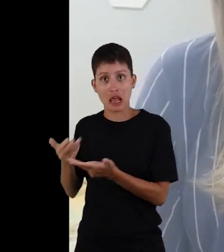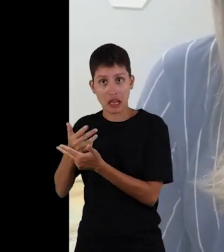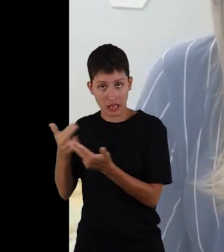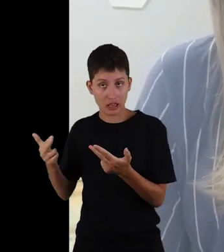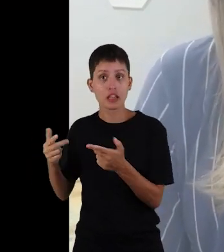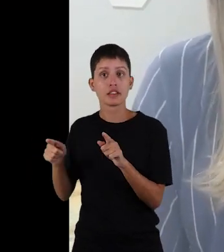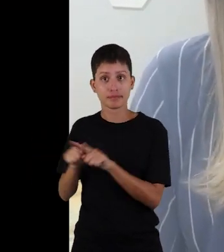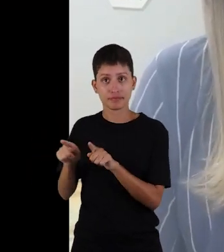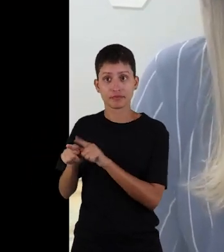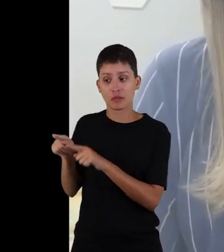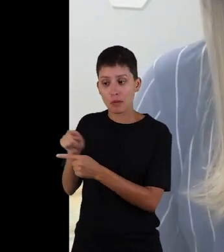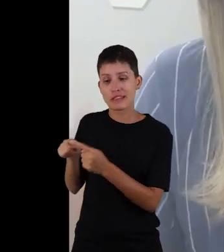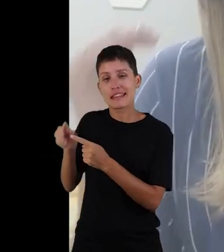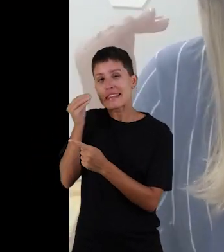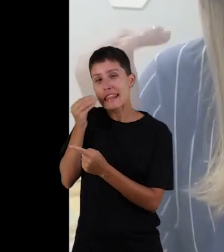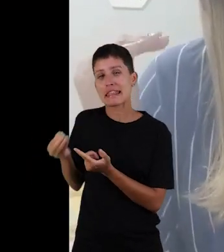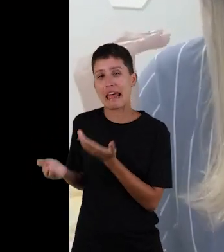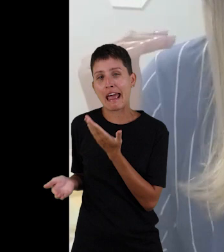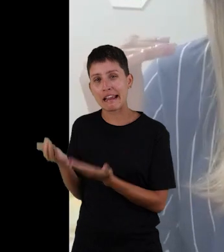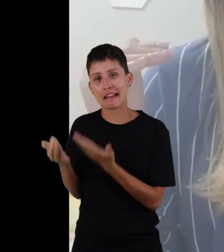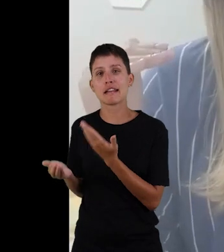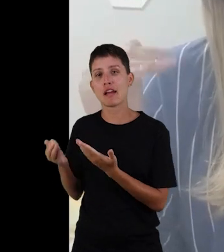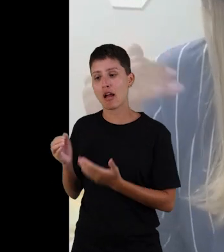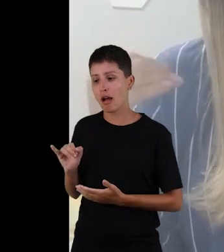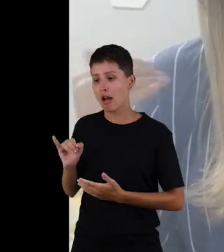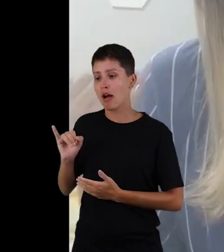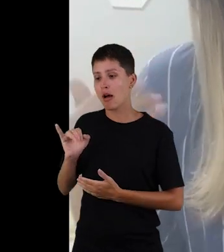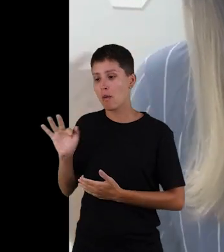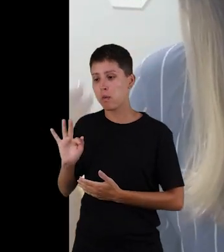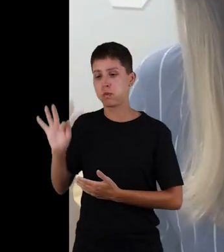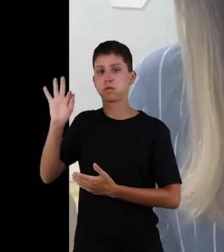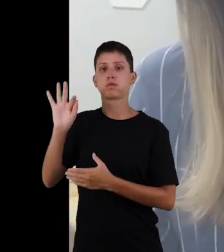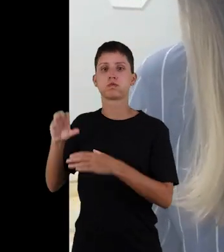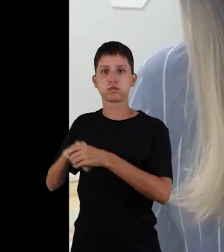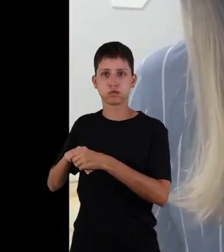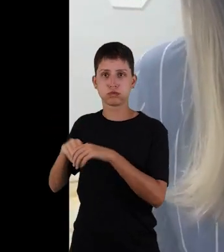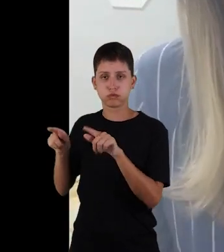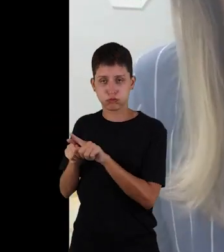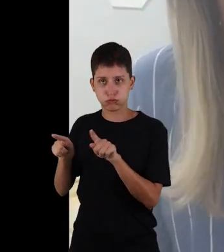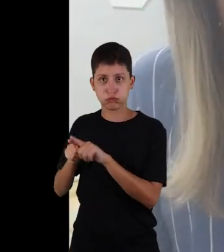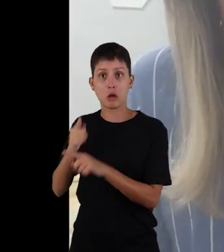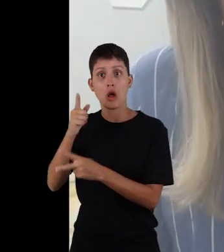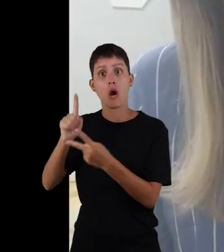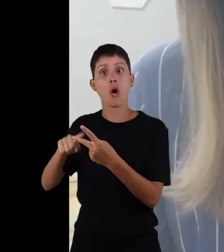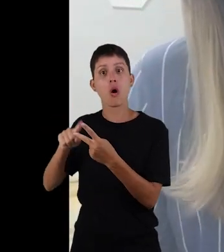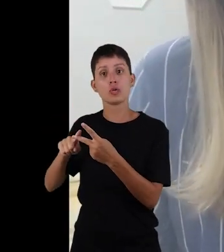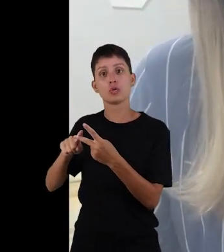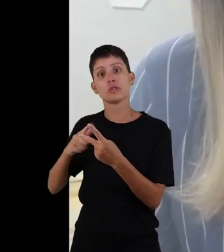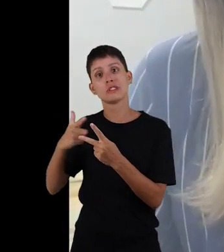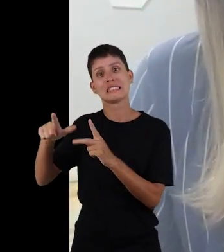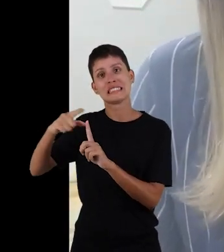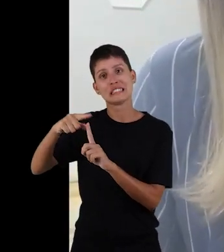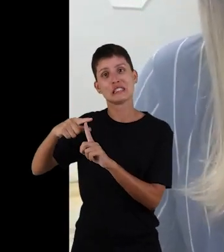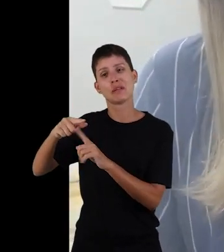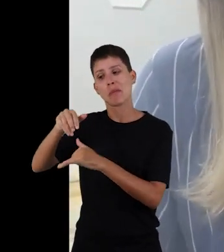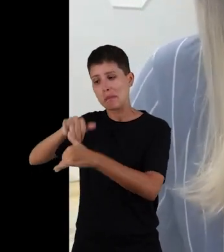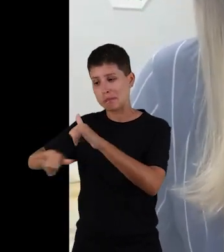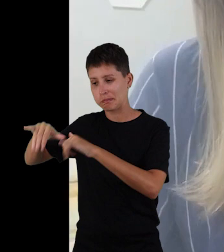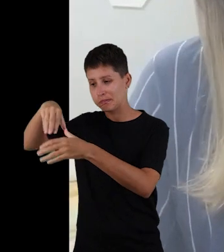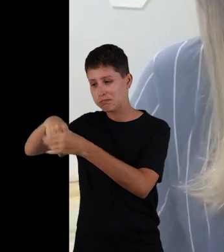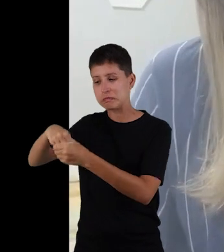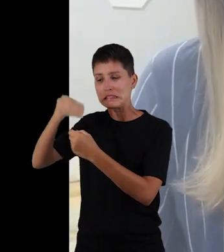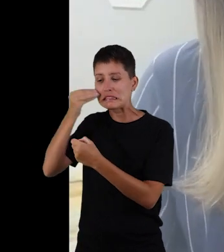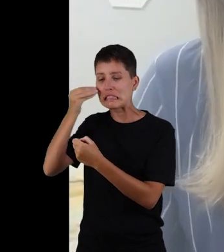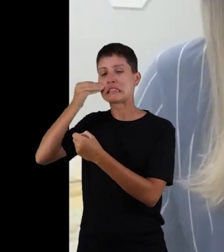atuam justamente para equilibrar a inflamação, e tanto há citocinas pró-inflamatórias, para justamente continuar